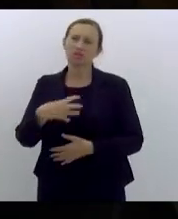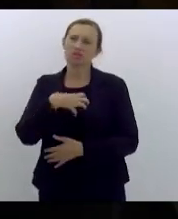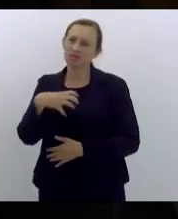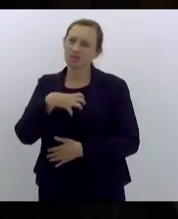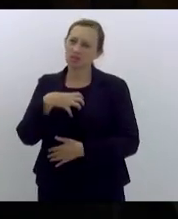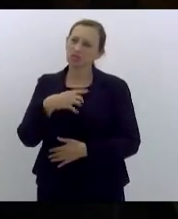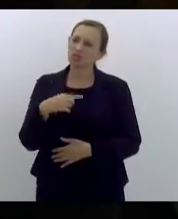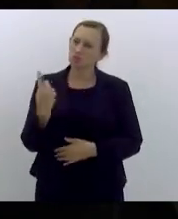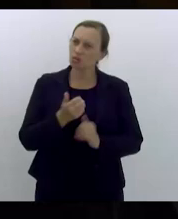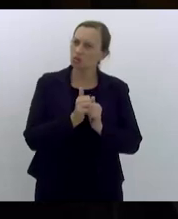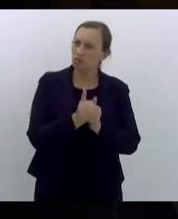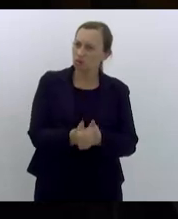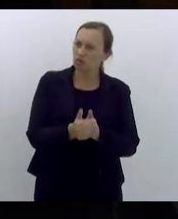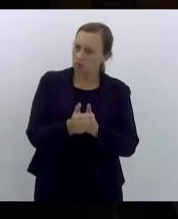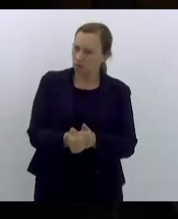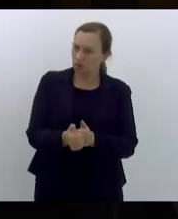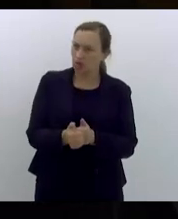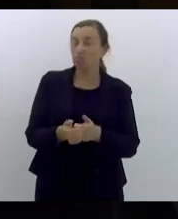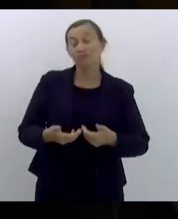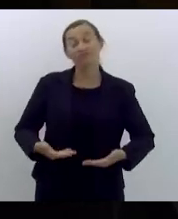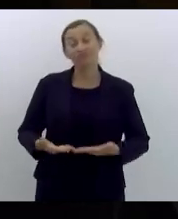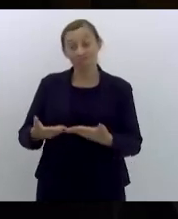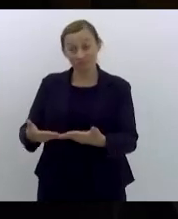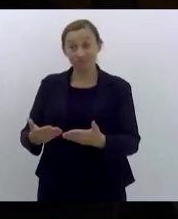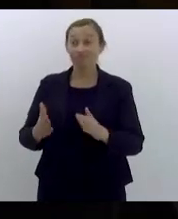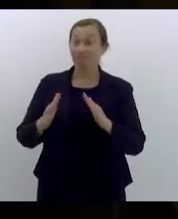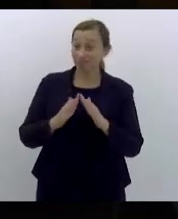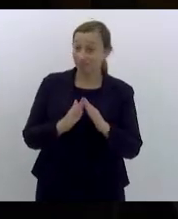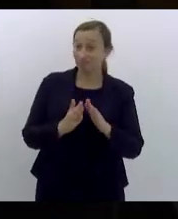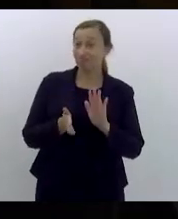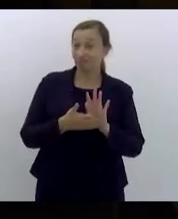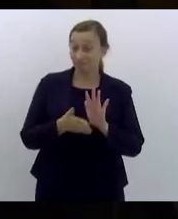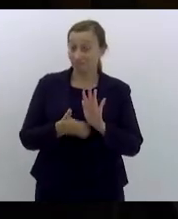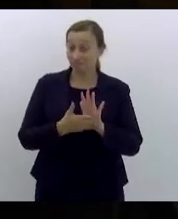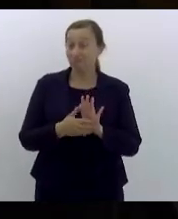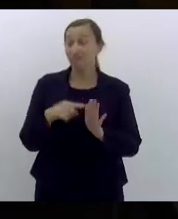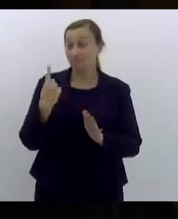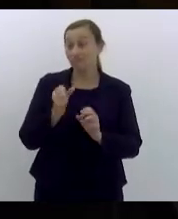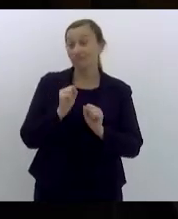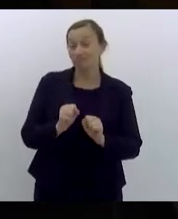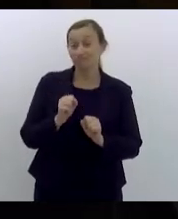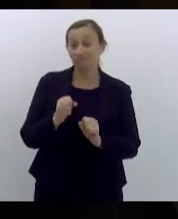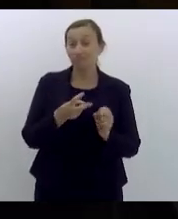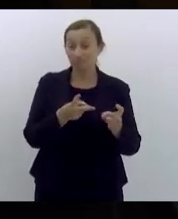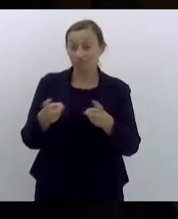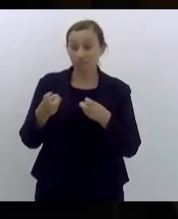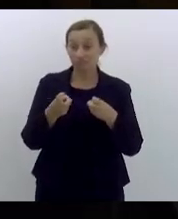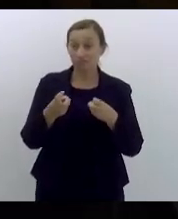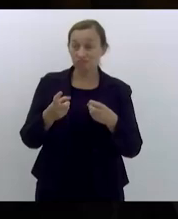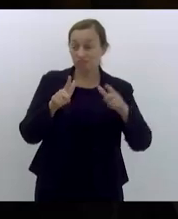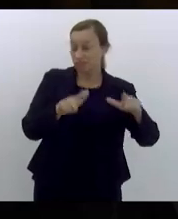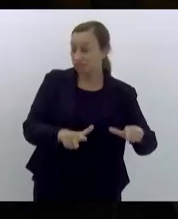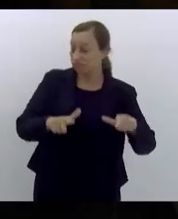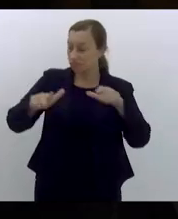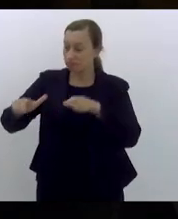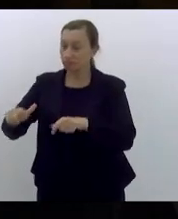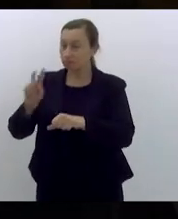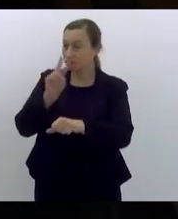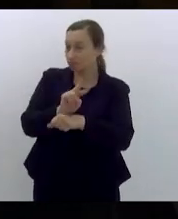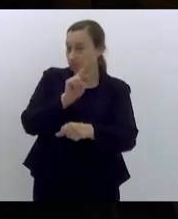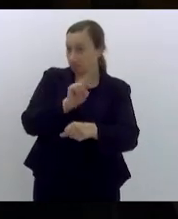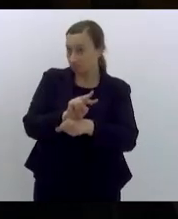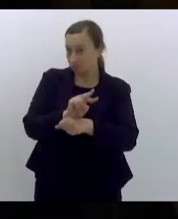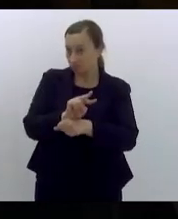nós caminhamos e oferecemos a casa essa proposição para que nós possamos identificar os estabelecimentos que protegem